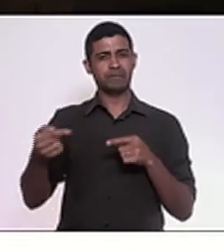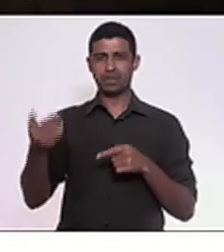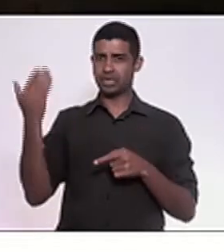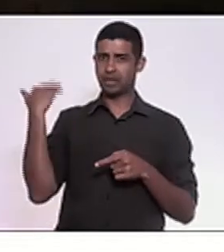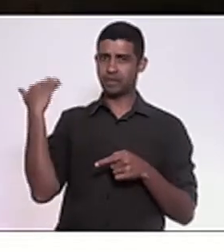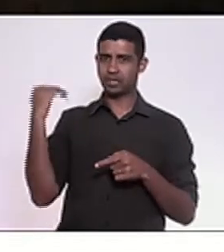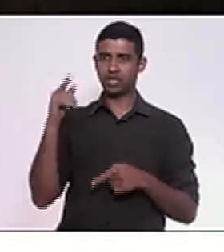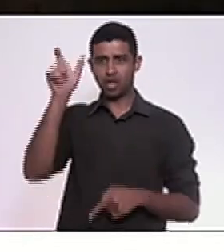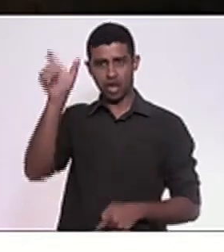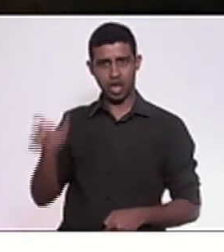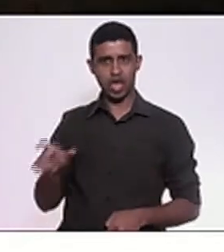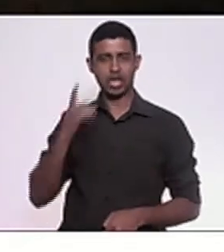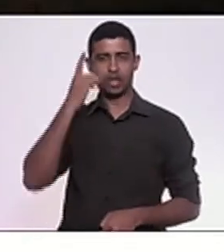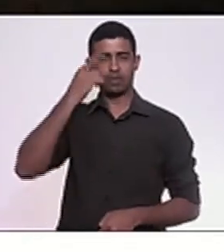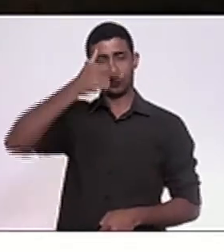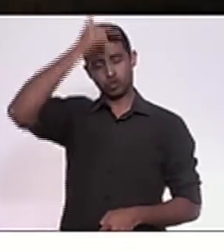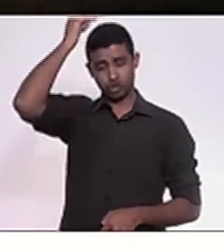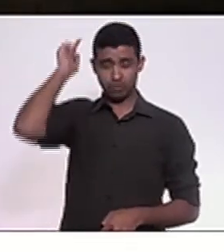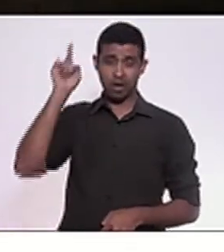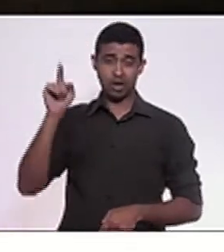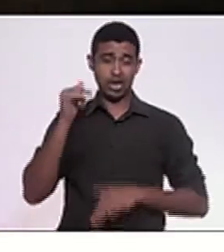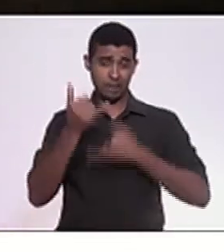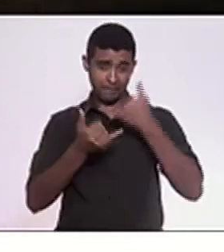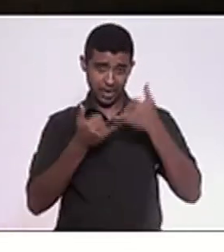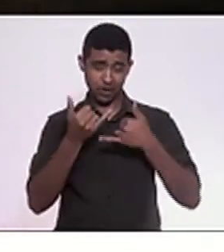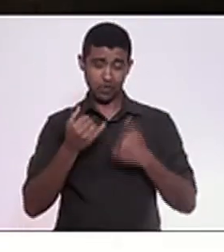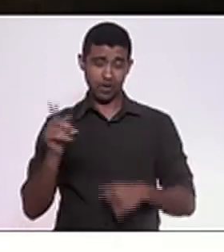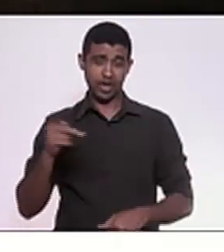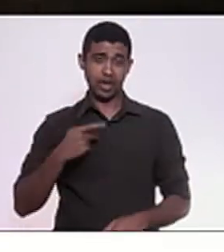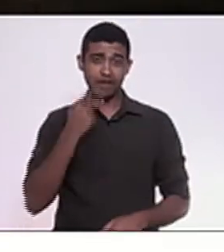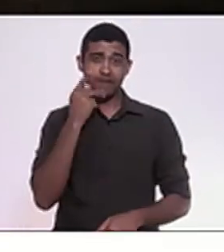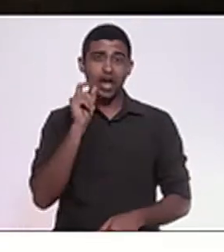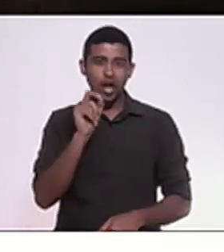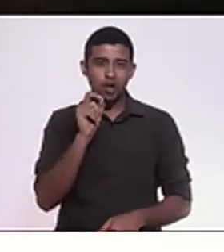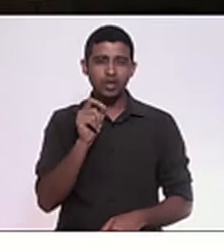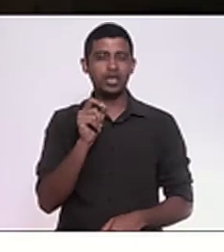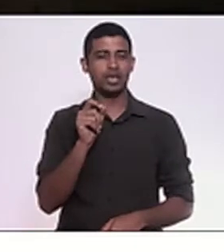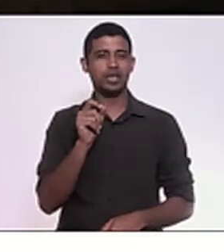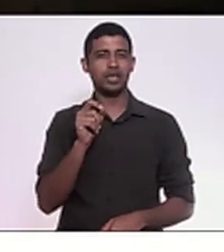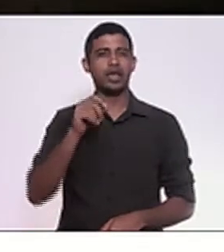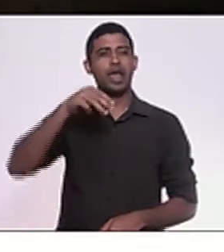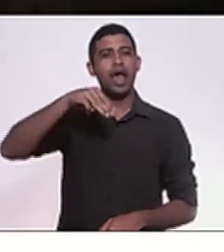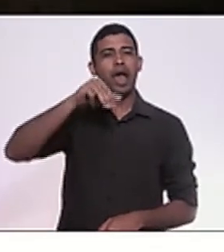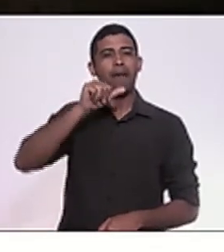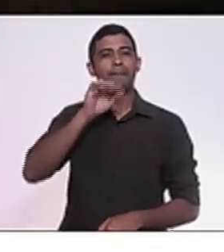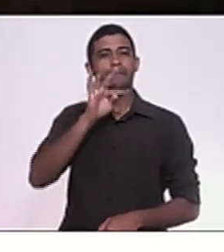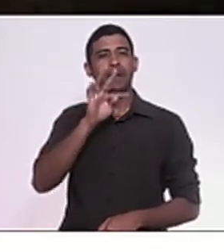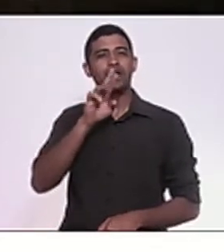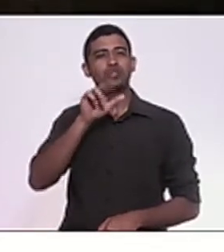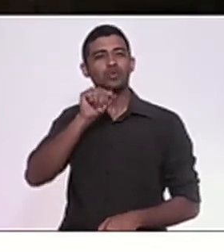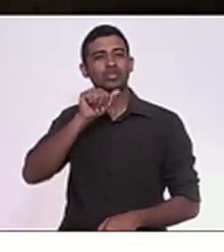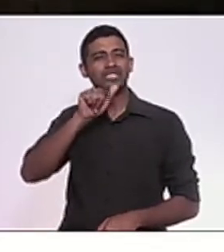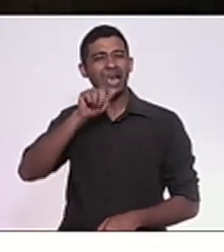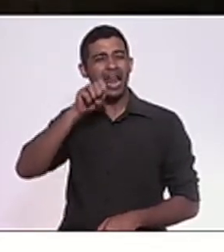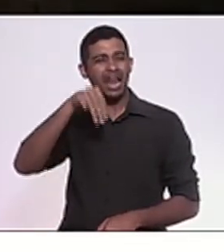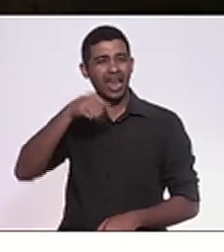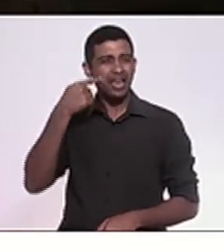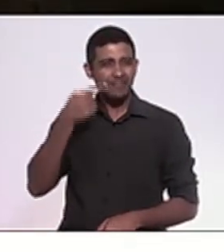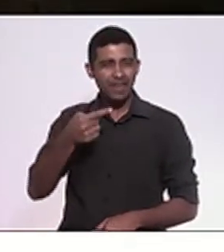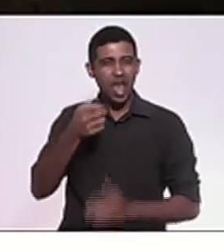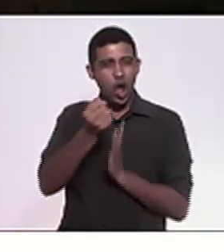o Luiz Paulo até brincou aqui, falando de Matosalém, porque um contrato de 50 anos,